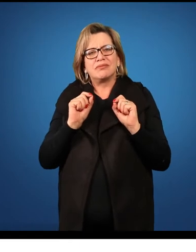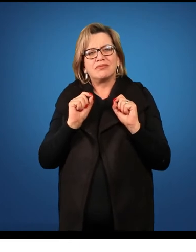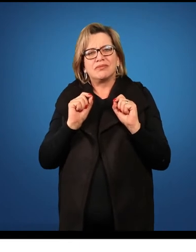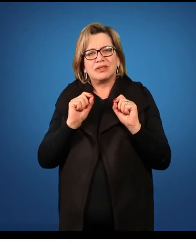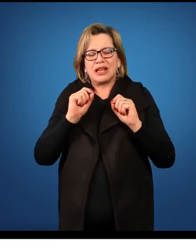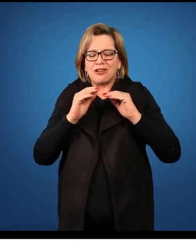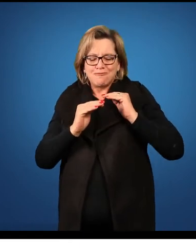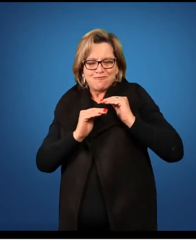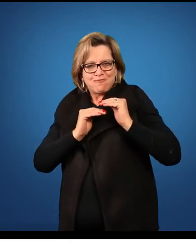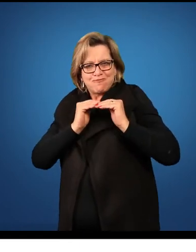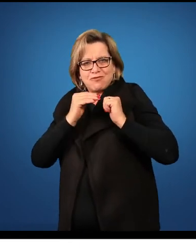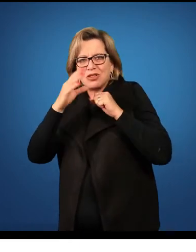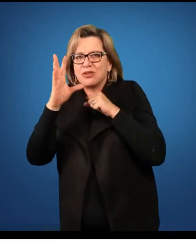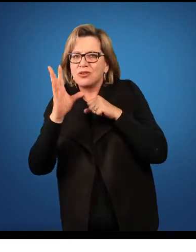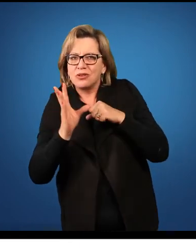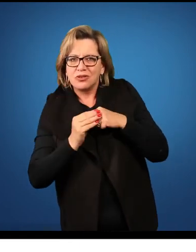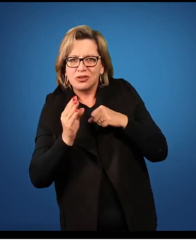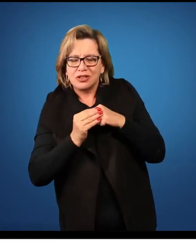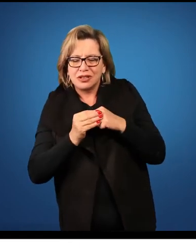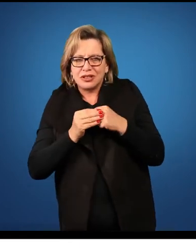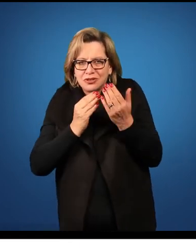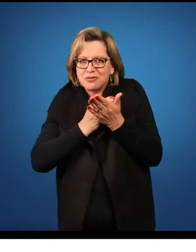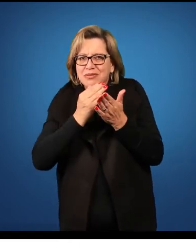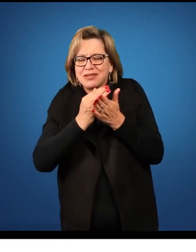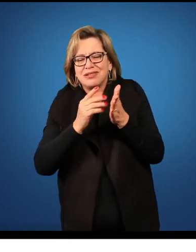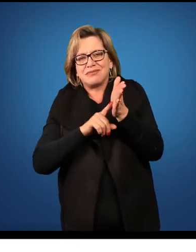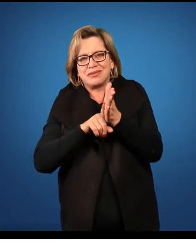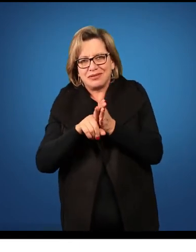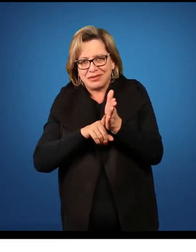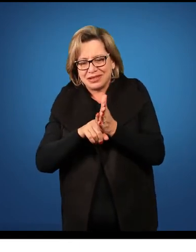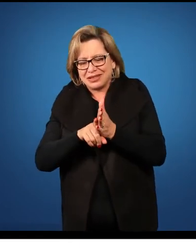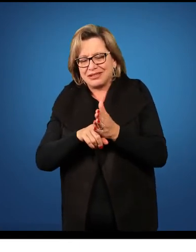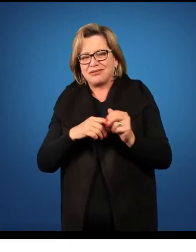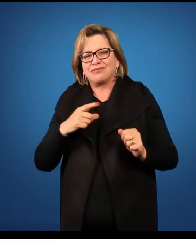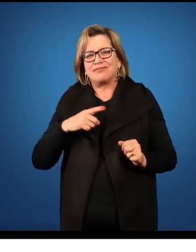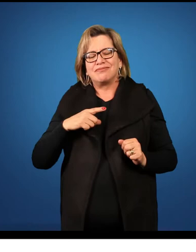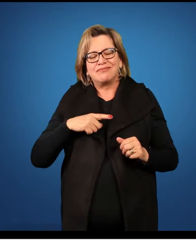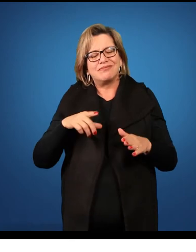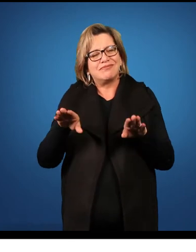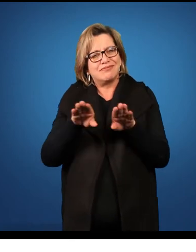a construção do conhecimento a partir de uma pesquisa. Nós também temos,